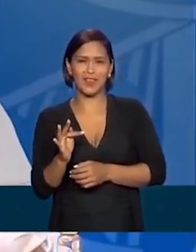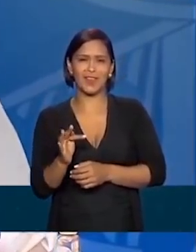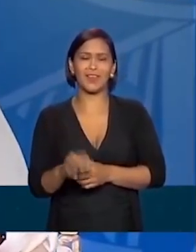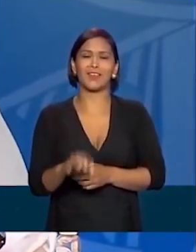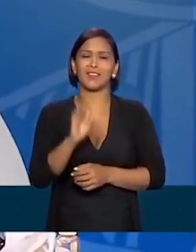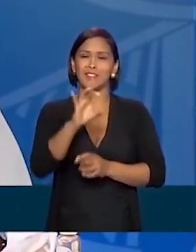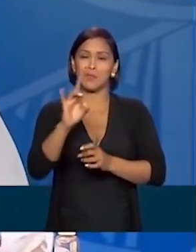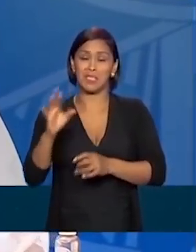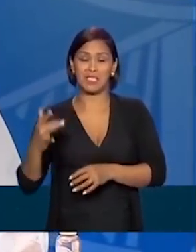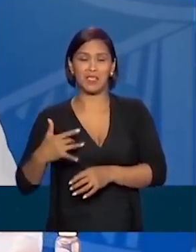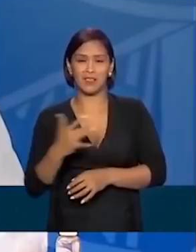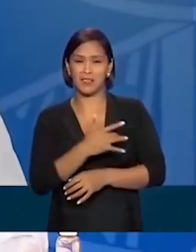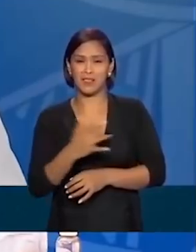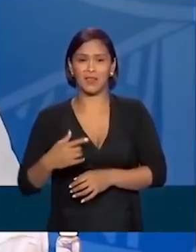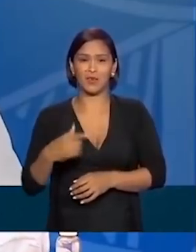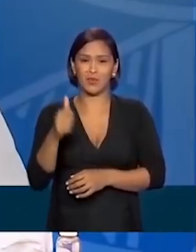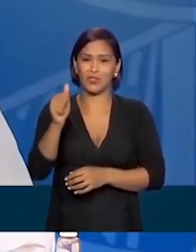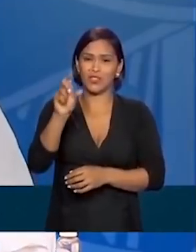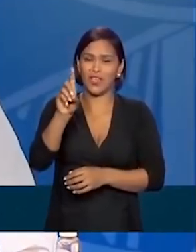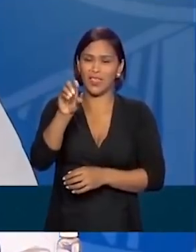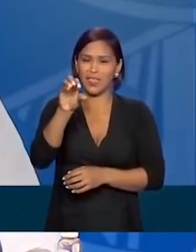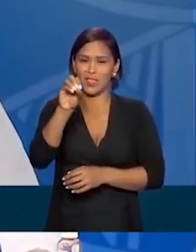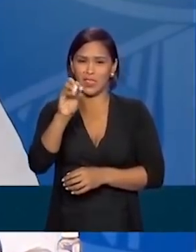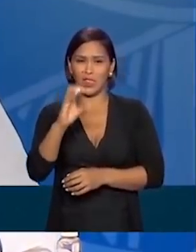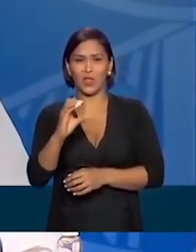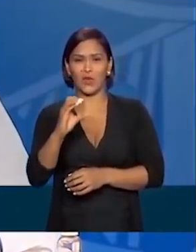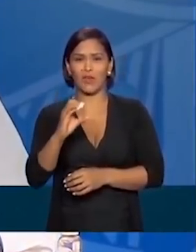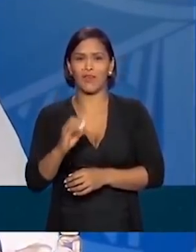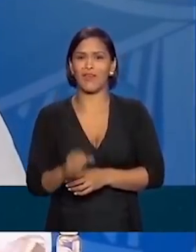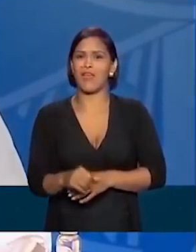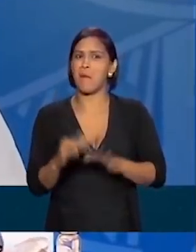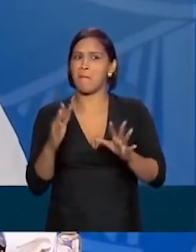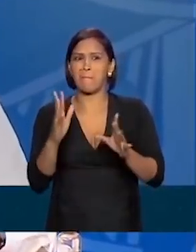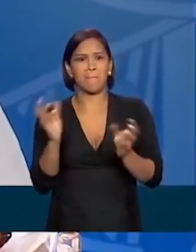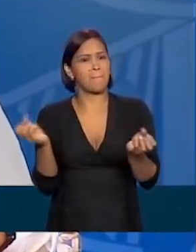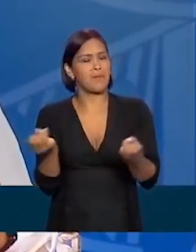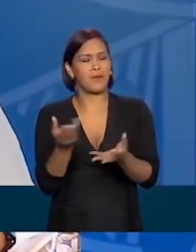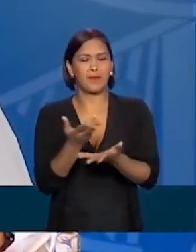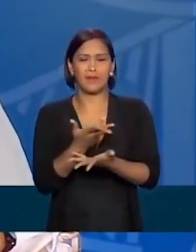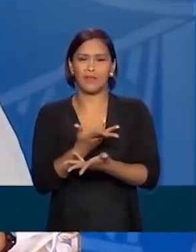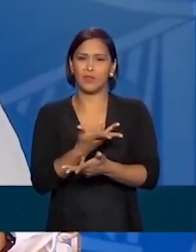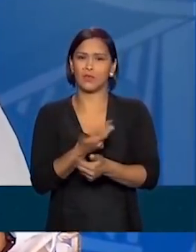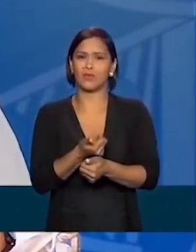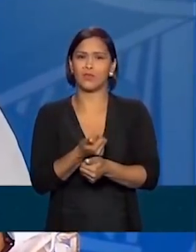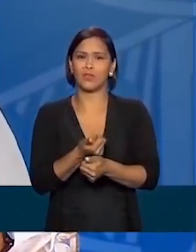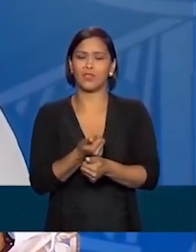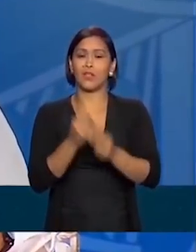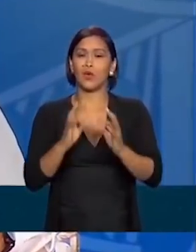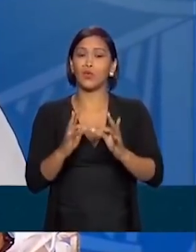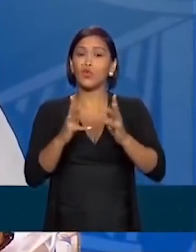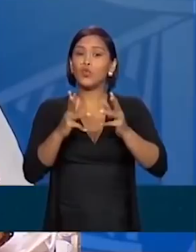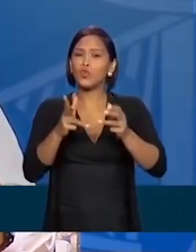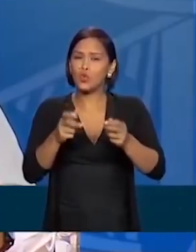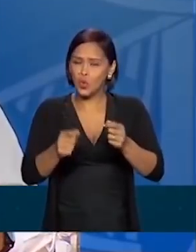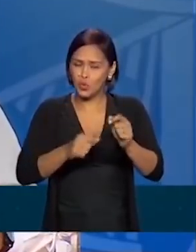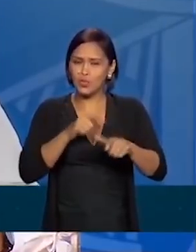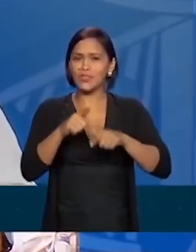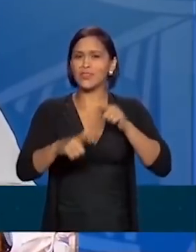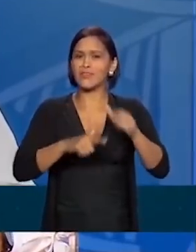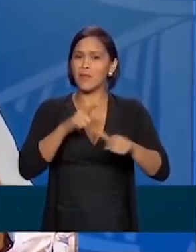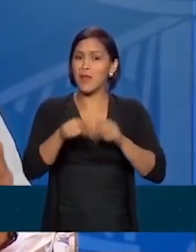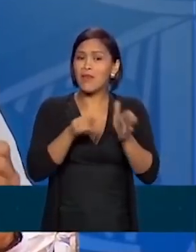saúde, a DOC, absolutamente fantástico. Então, estão todos eles debruçados em cima das